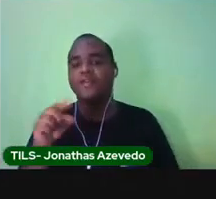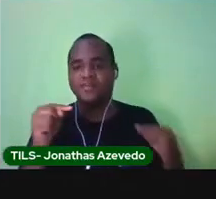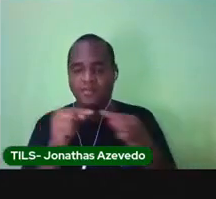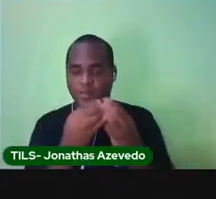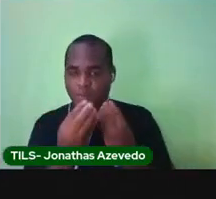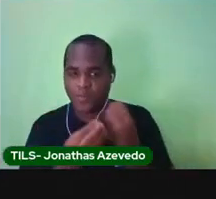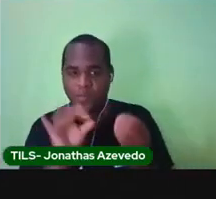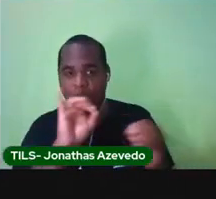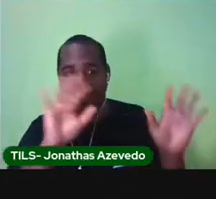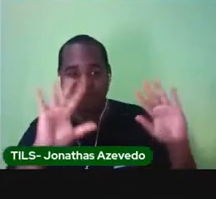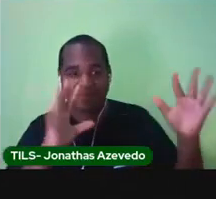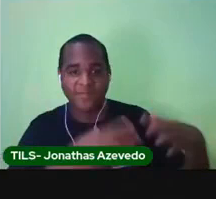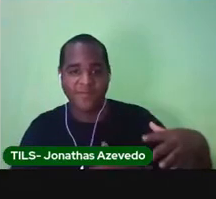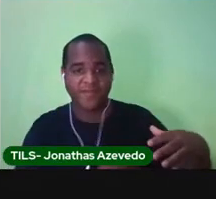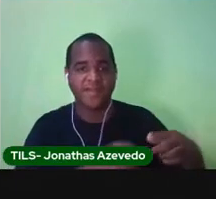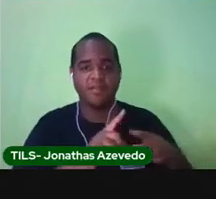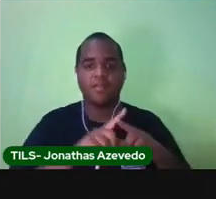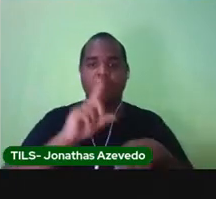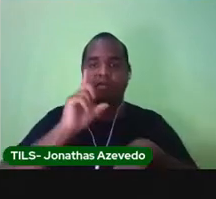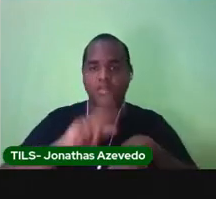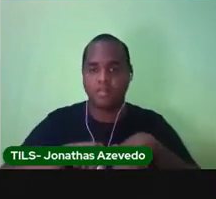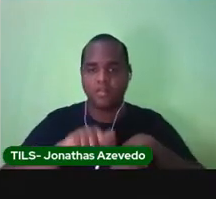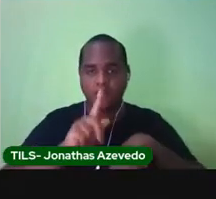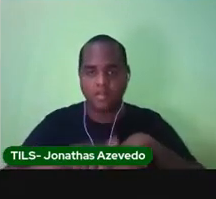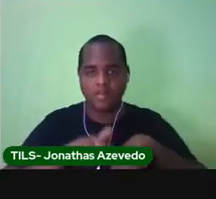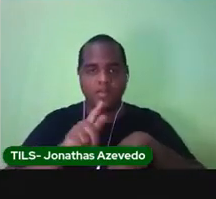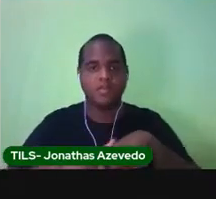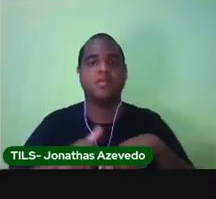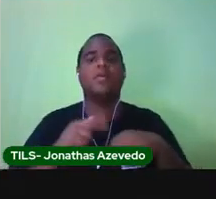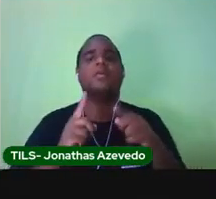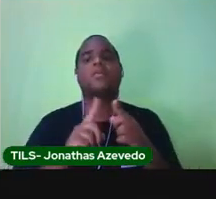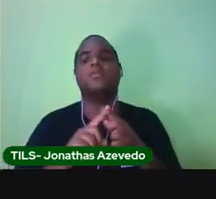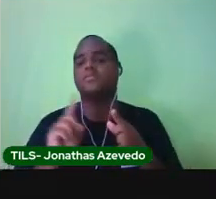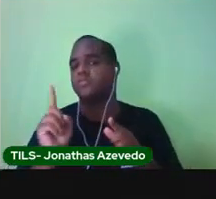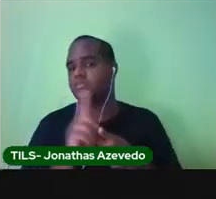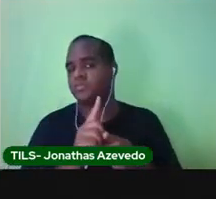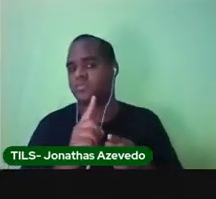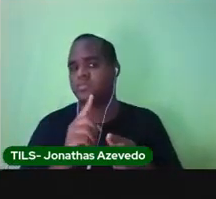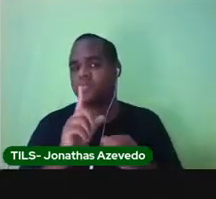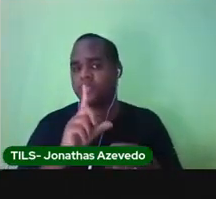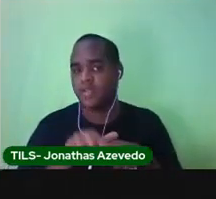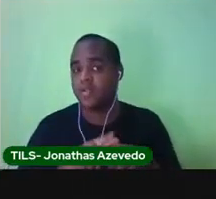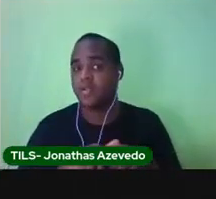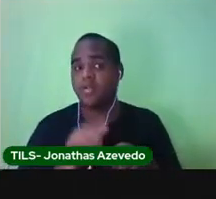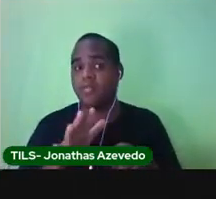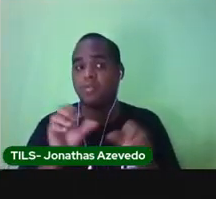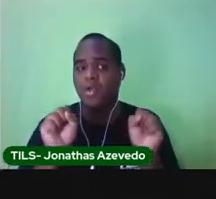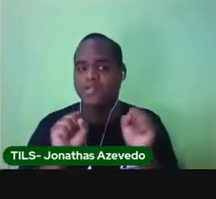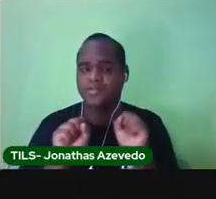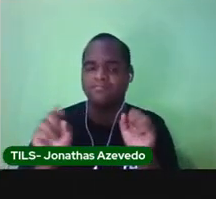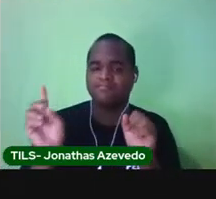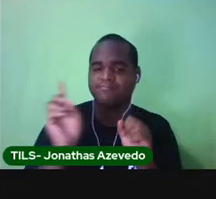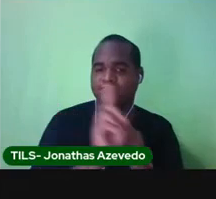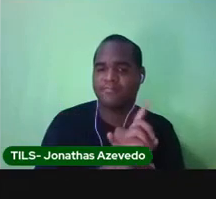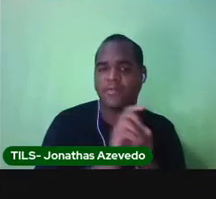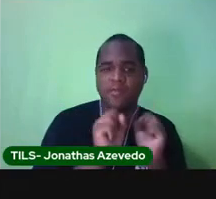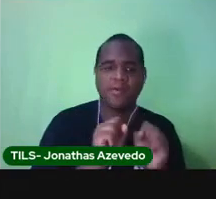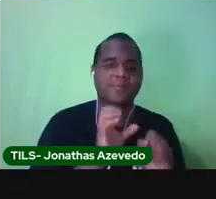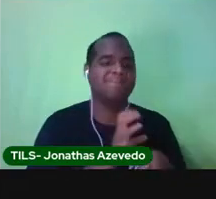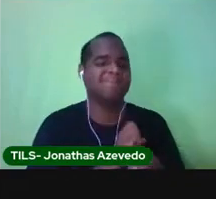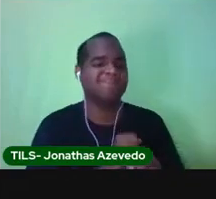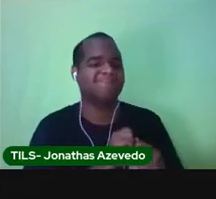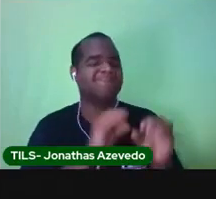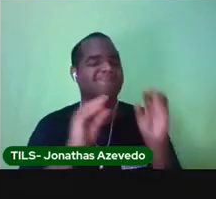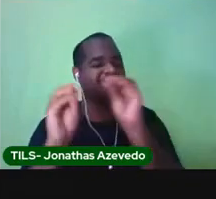filha. Vou atrasar para o almoço. Pode ir esquentando que eu chego já já. Beijo. Te amo.